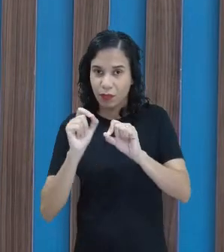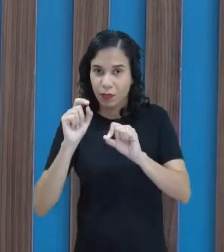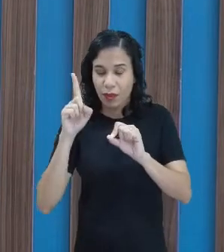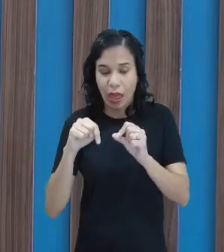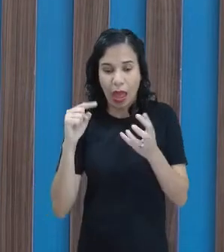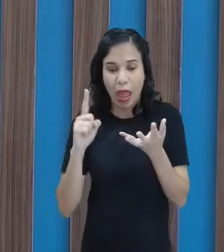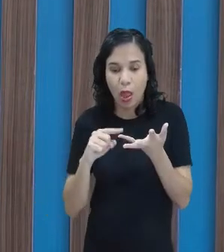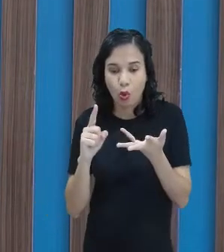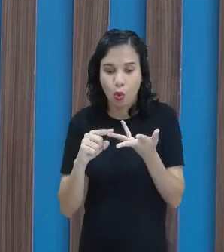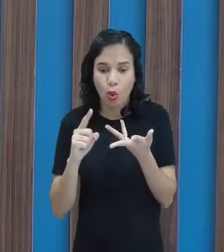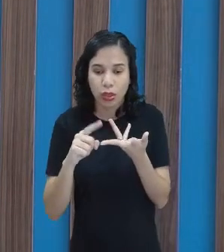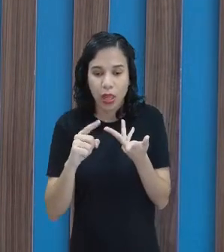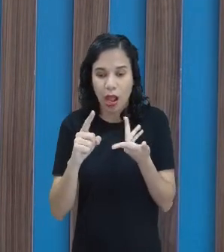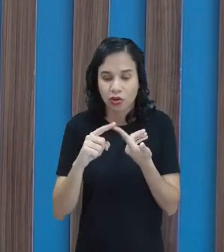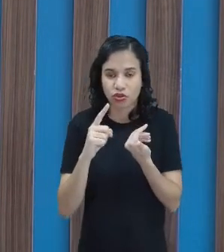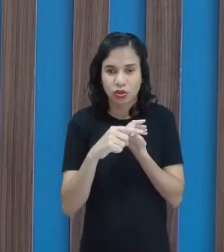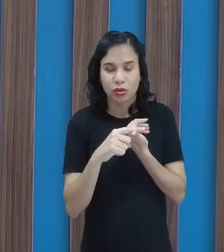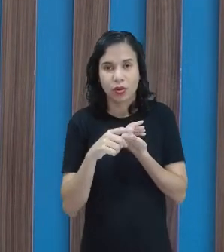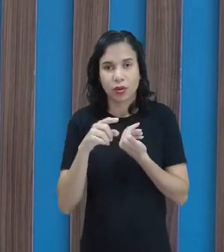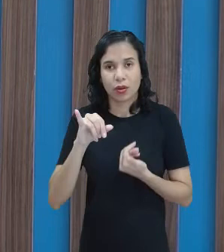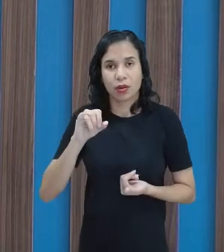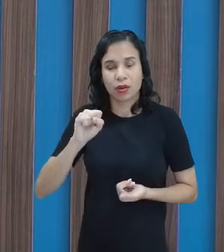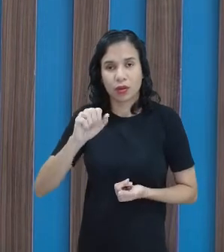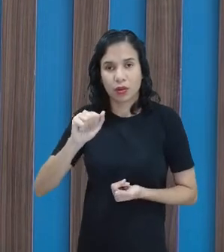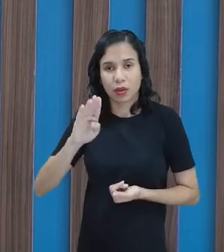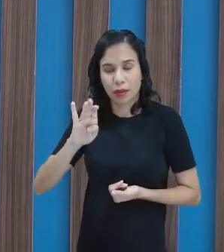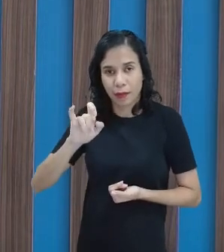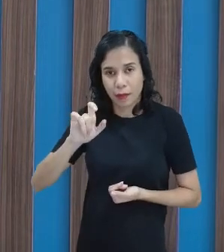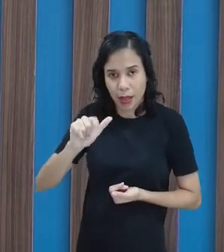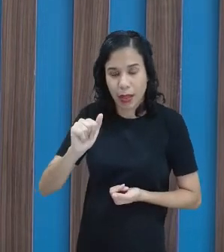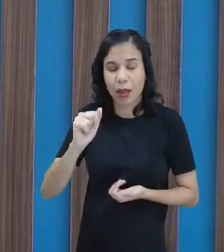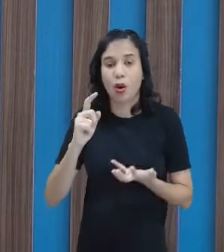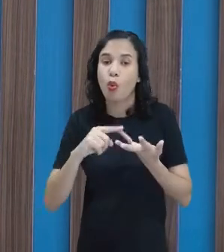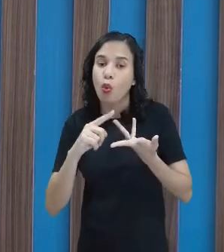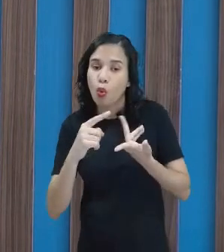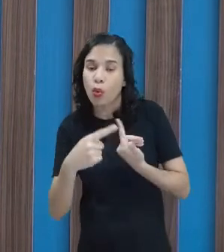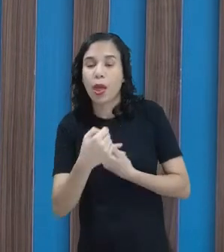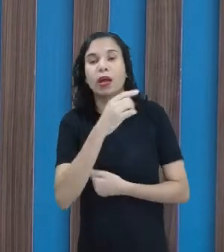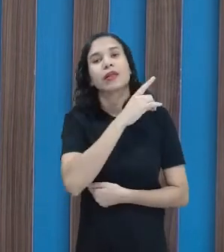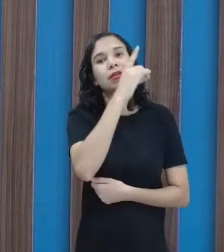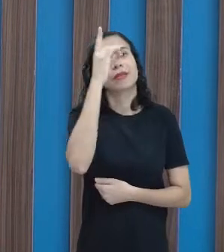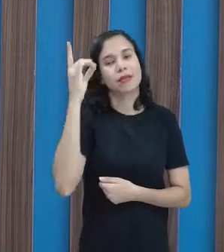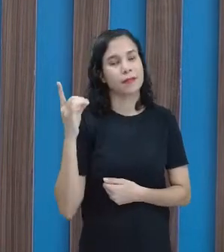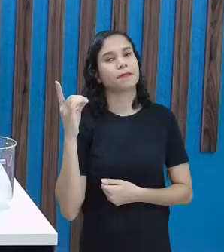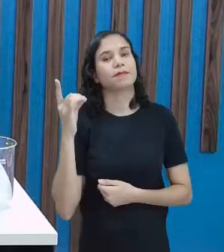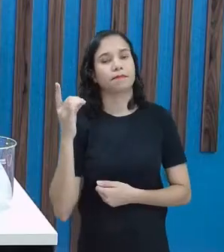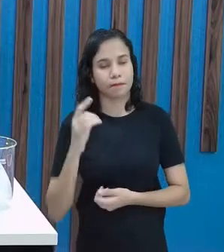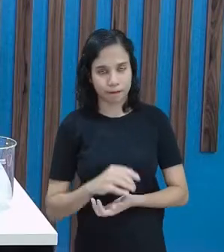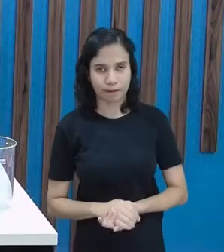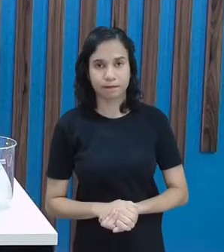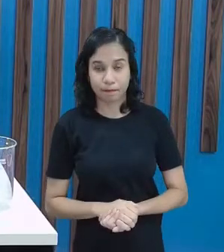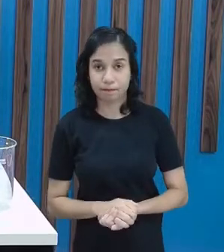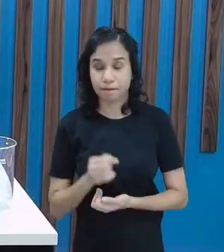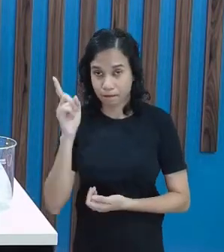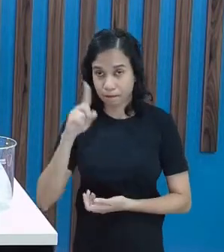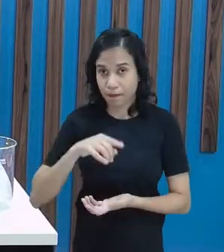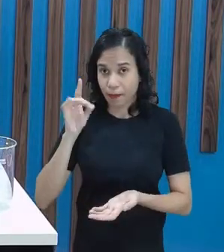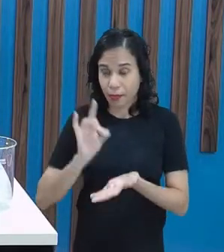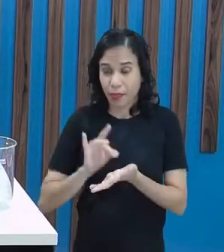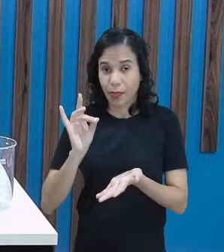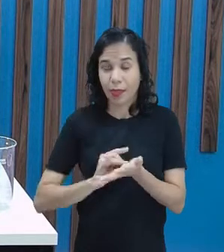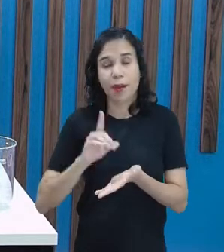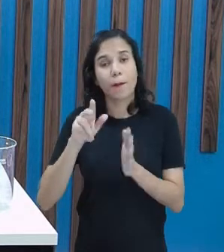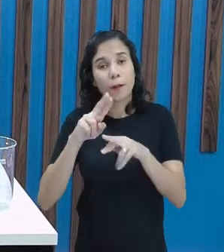a contagem. E aí, Isabela complementa embaixo a contagem de dias. A contagem de dias, exatamente. Então, a